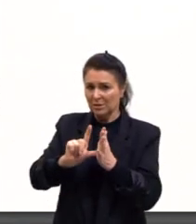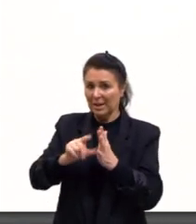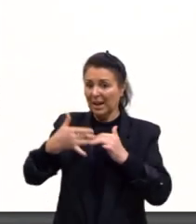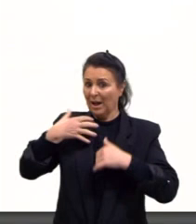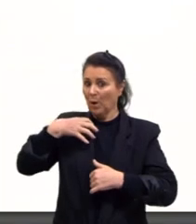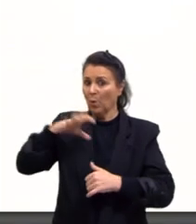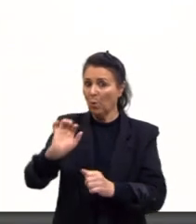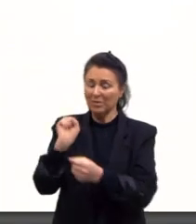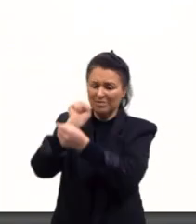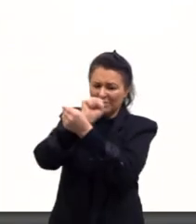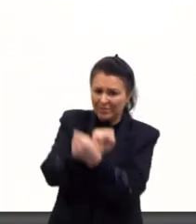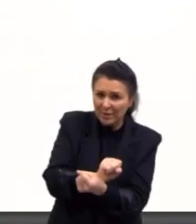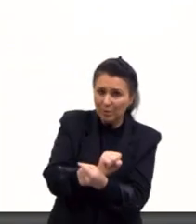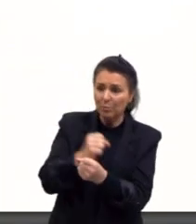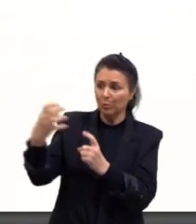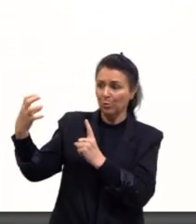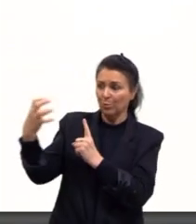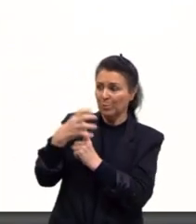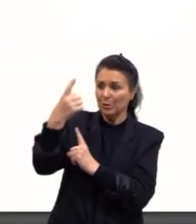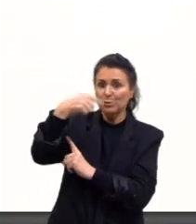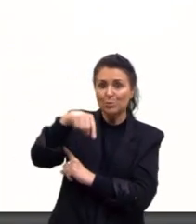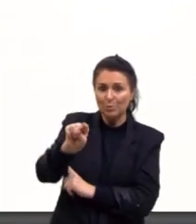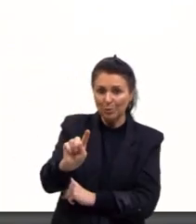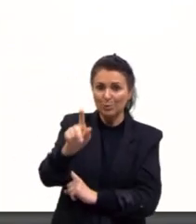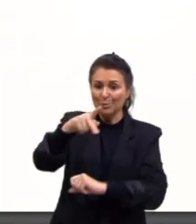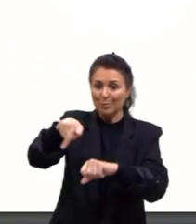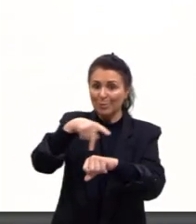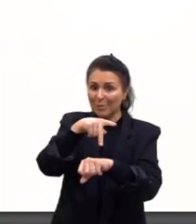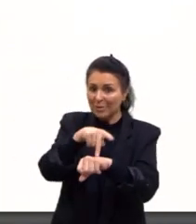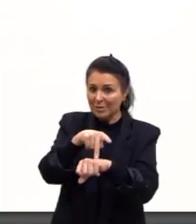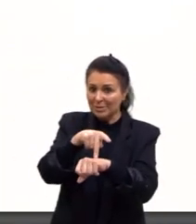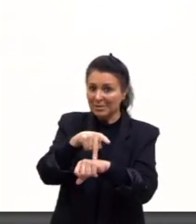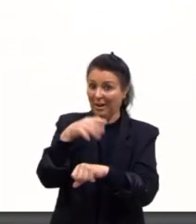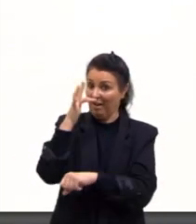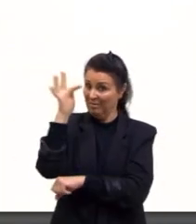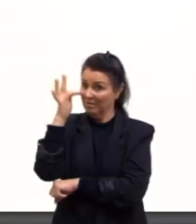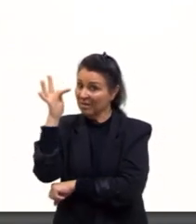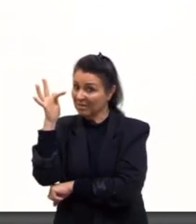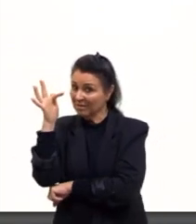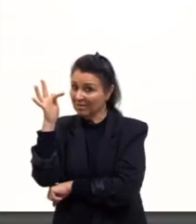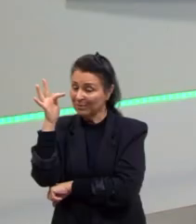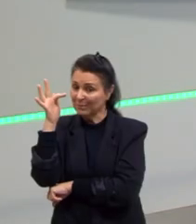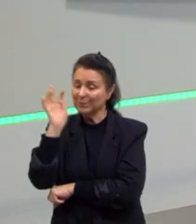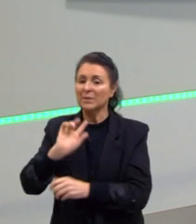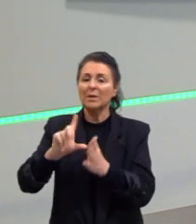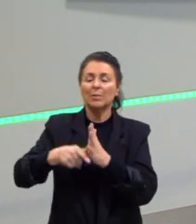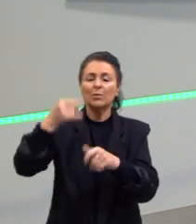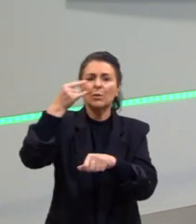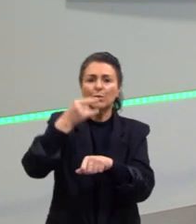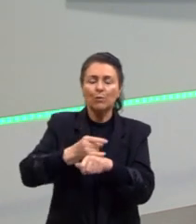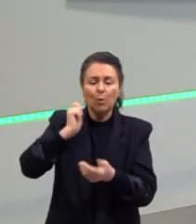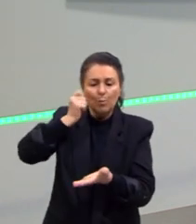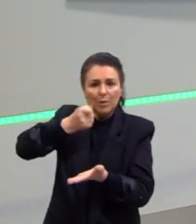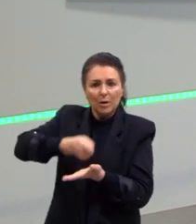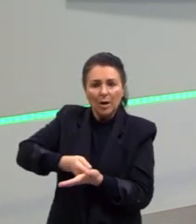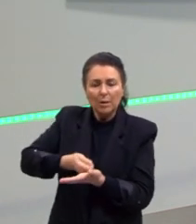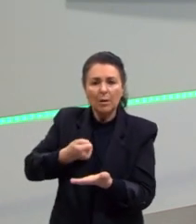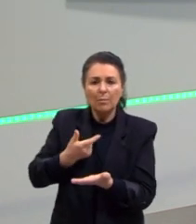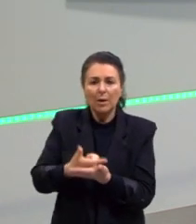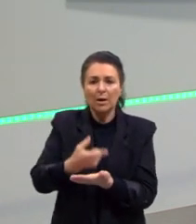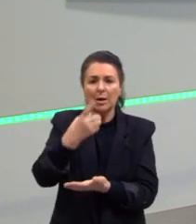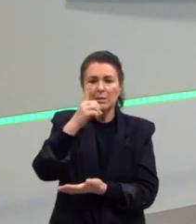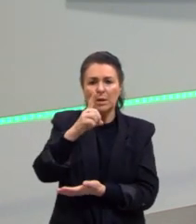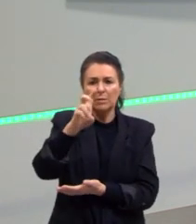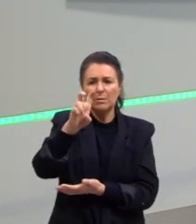domínio de um país estrangeiro, que era a própria França. Vejam só. E depois disso, o Haiti foi obrigado a pagar 150